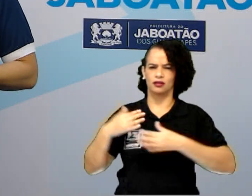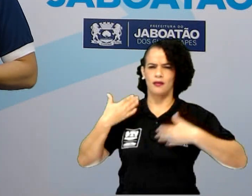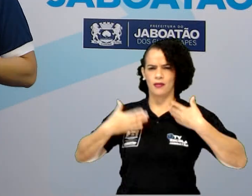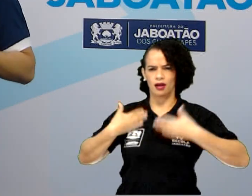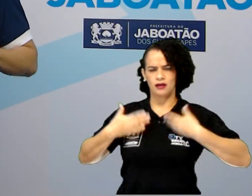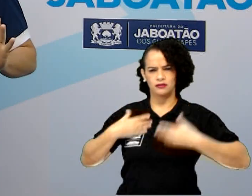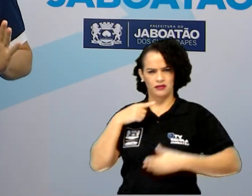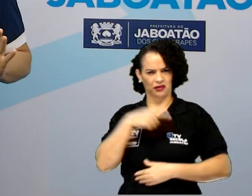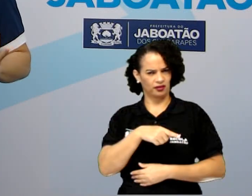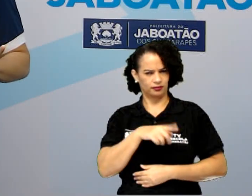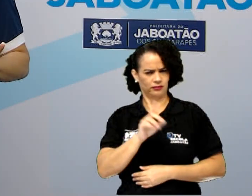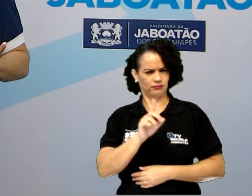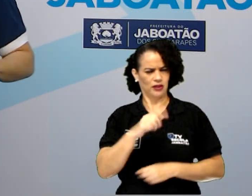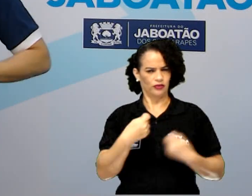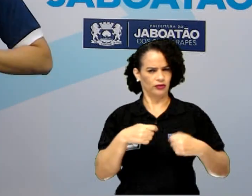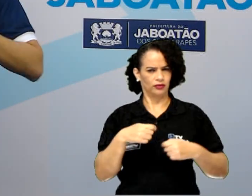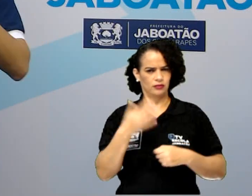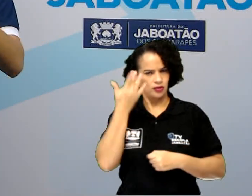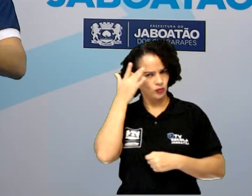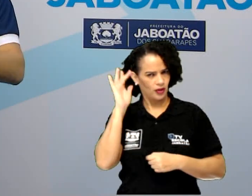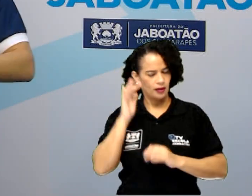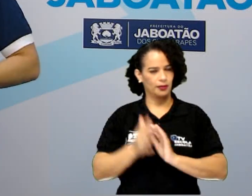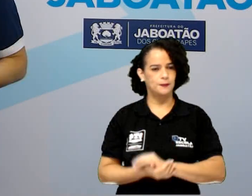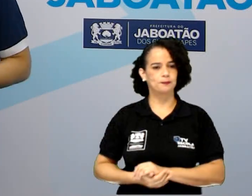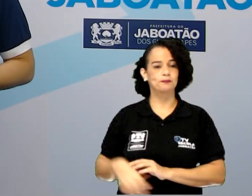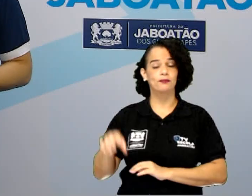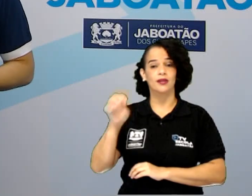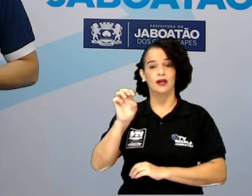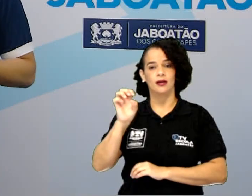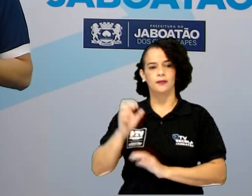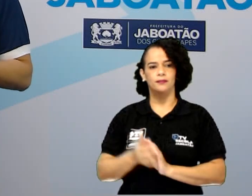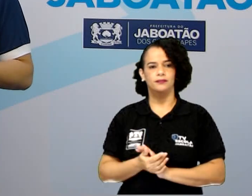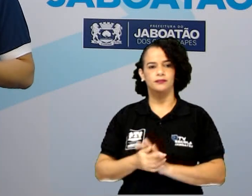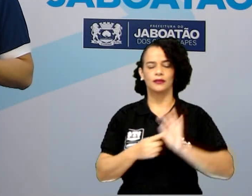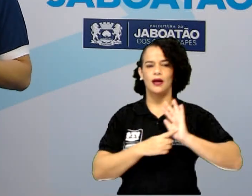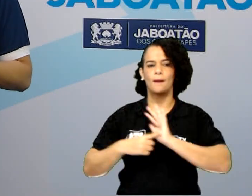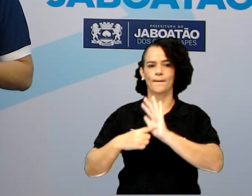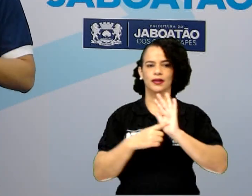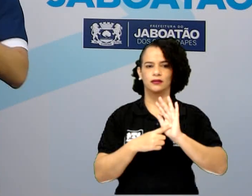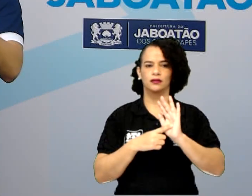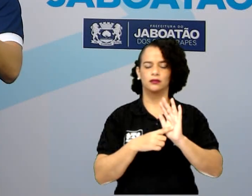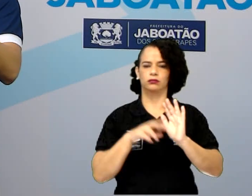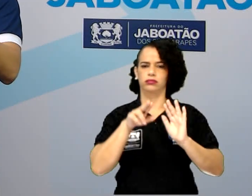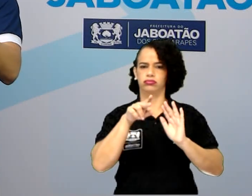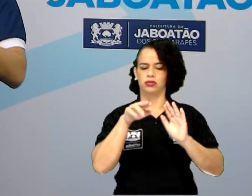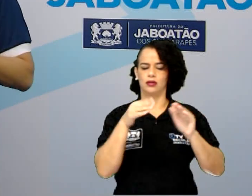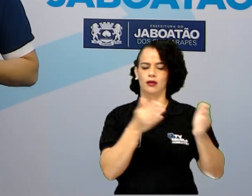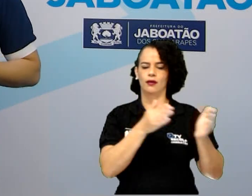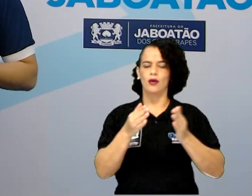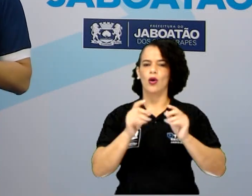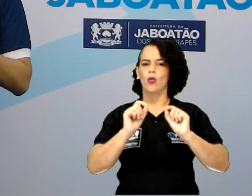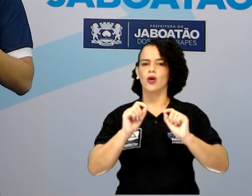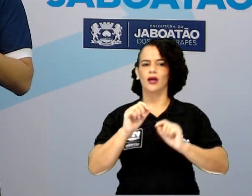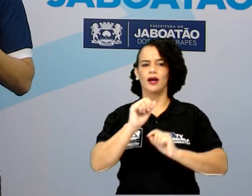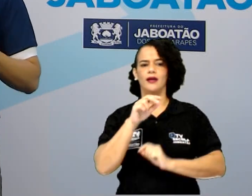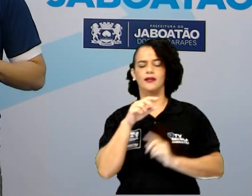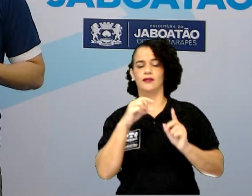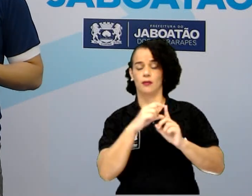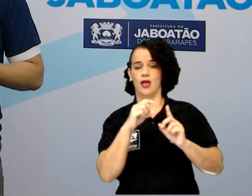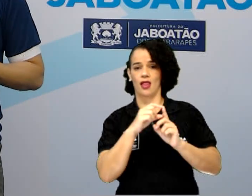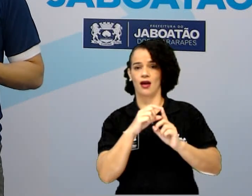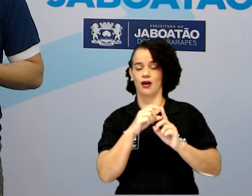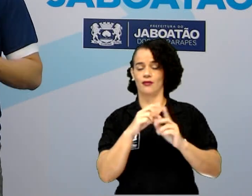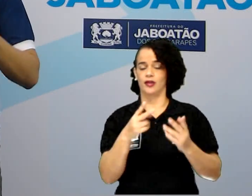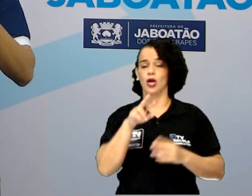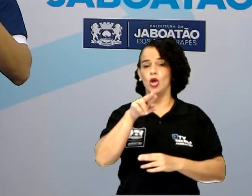a ele. Não dá pra gente afirmar isso, né? E o item E. Apresenta uma certa ambiguidade. Pra quem não lembra, gente, a ambiguidade é duplo sentido,